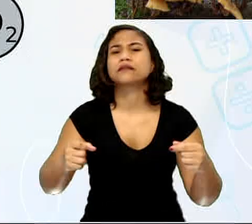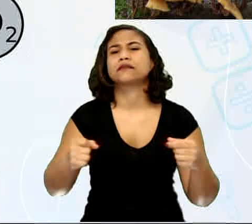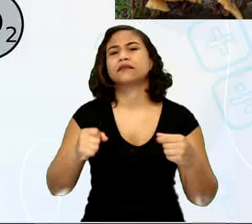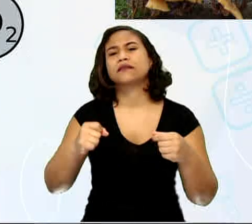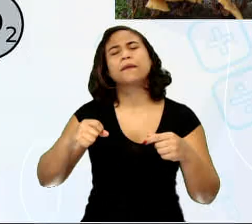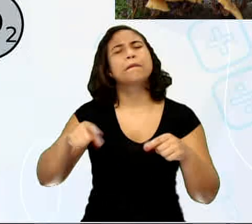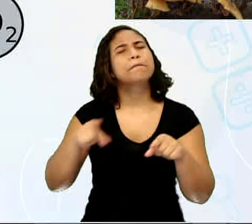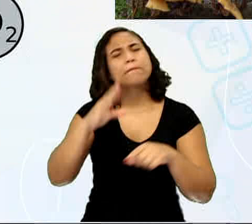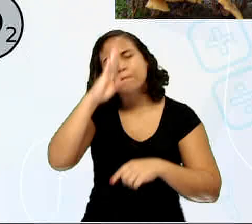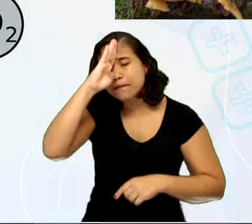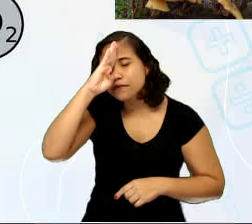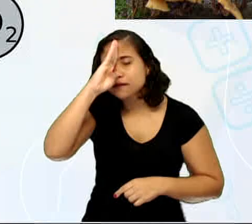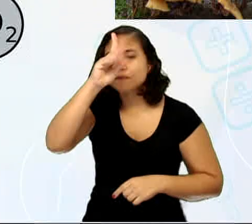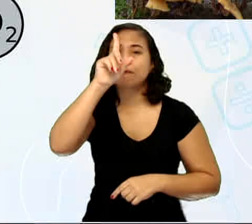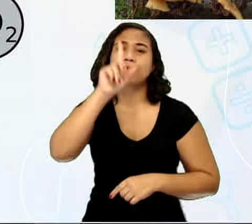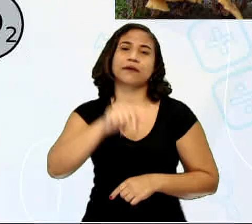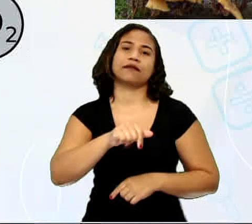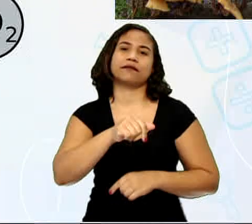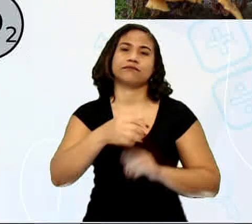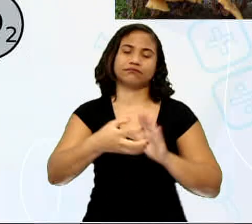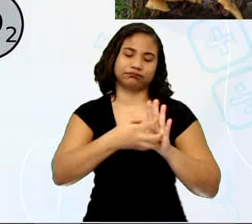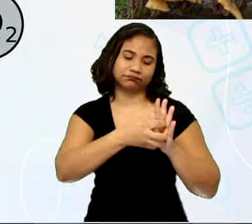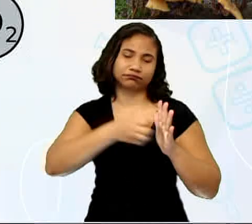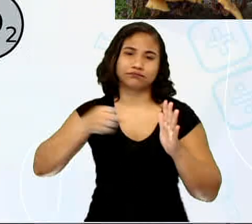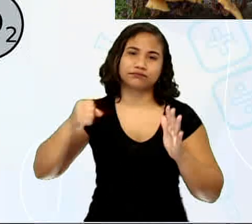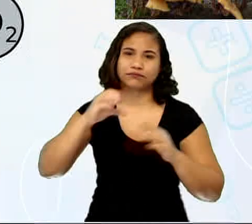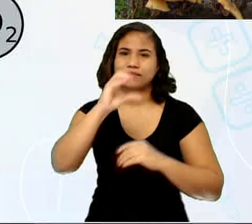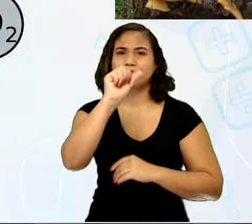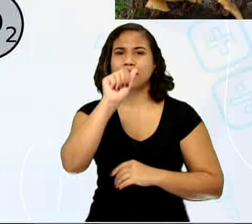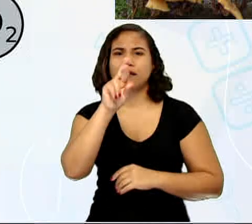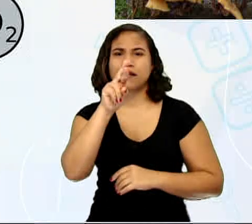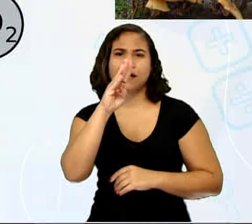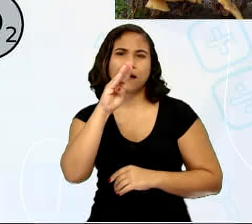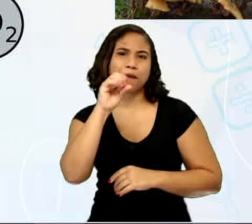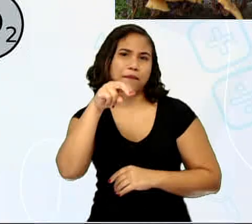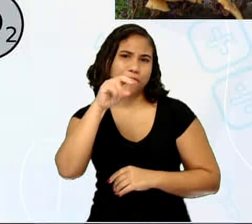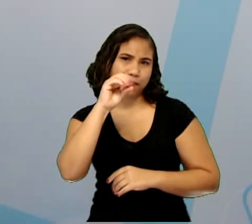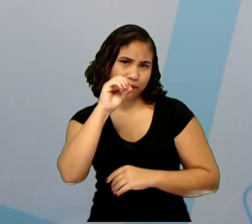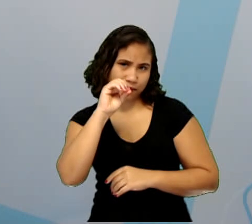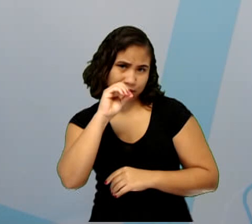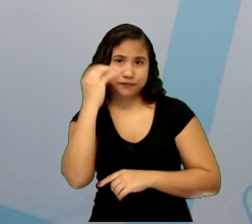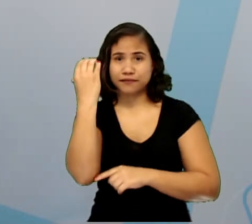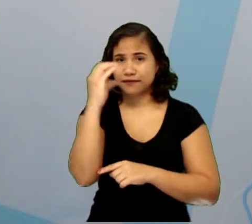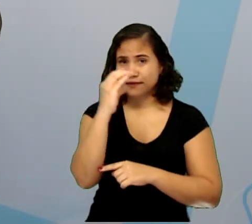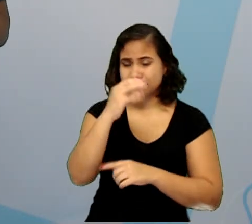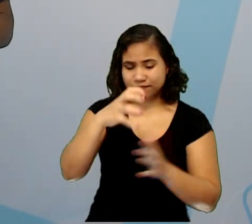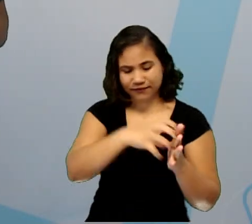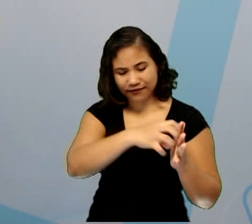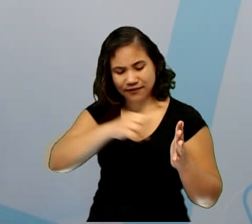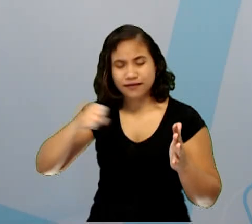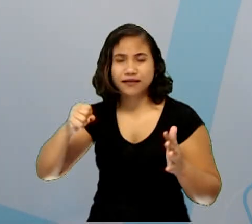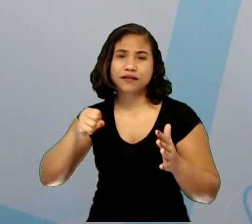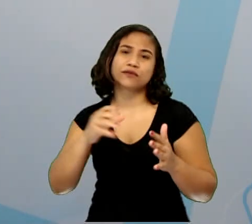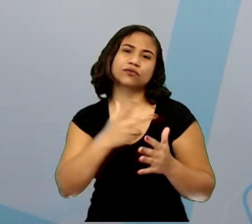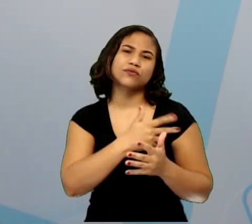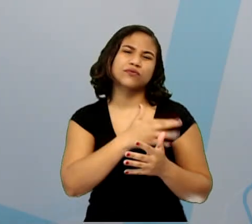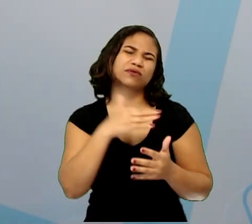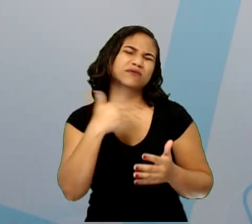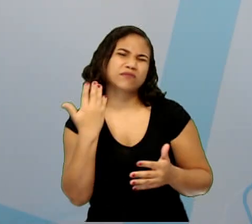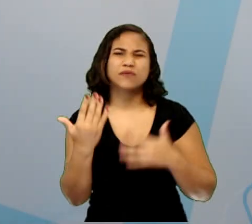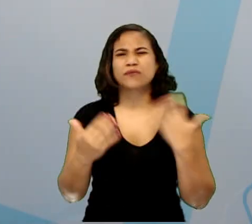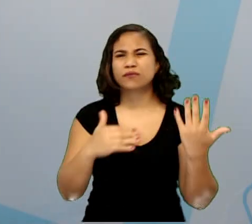principalmente elementos como o carbono, retira desses restos mortais, que é